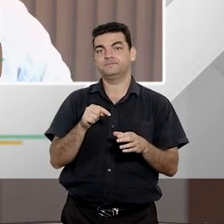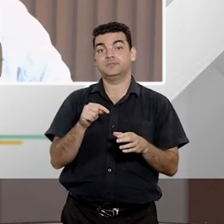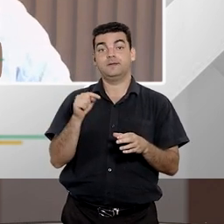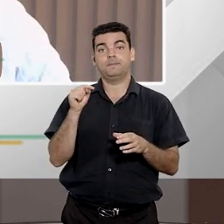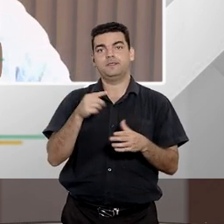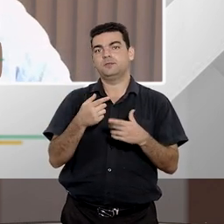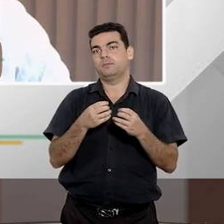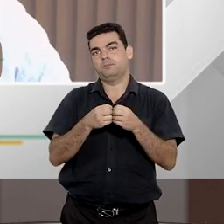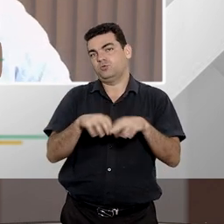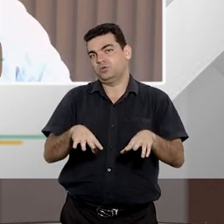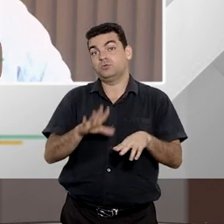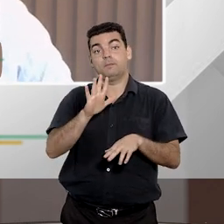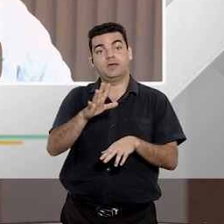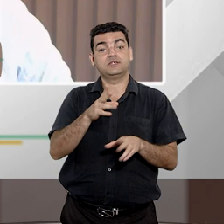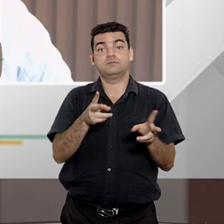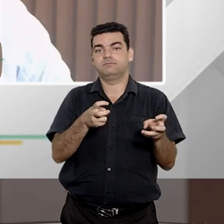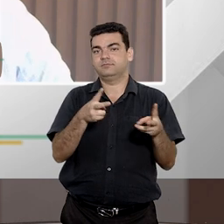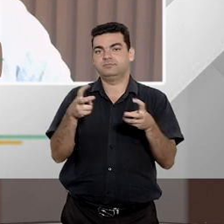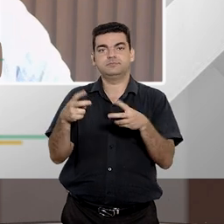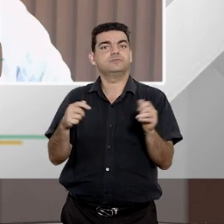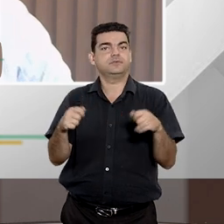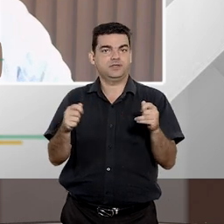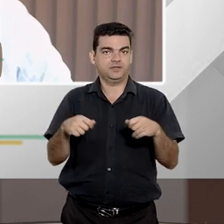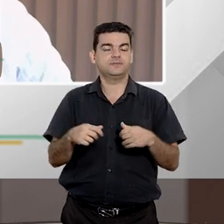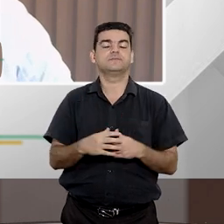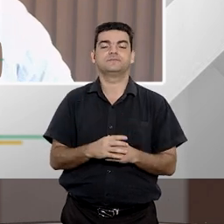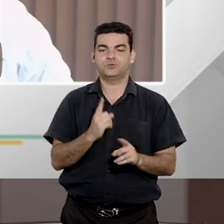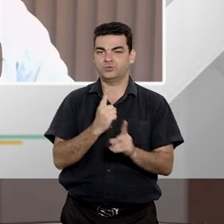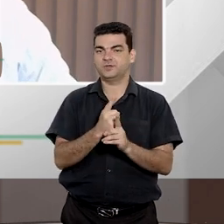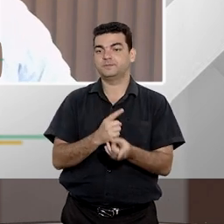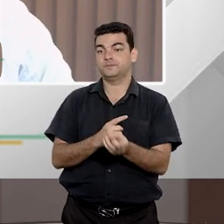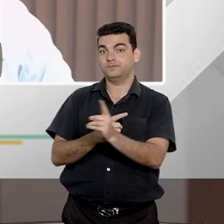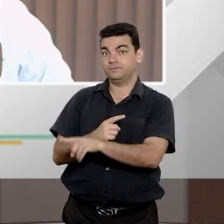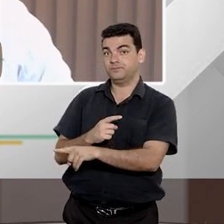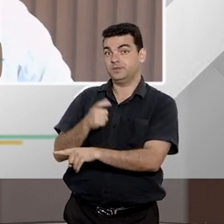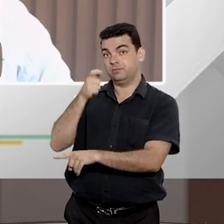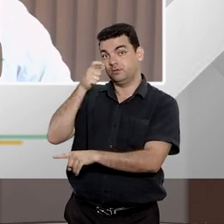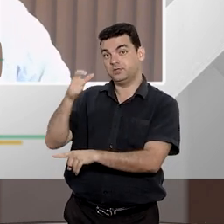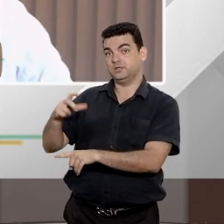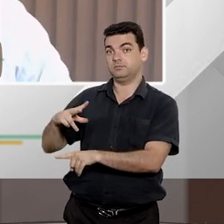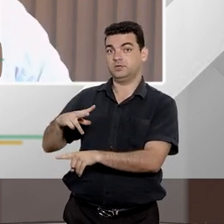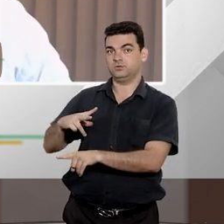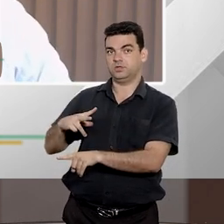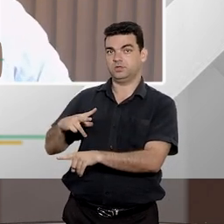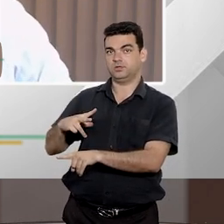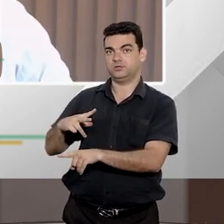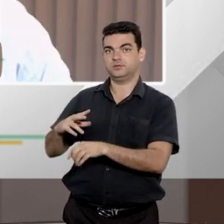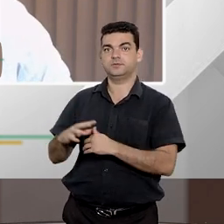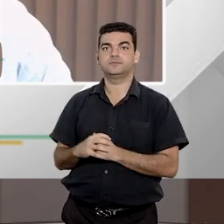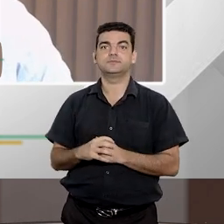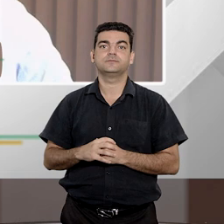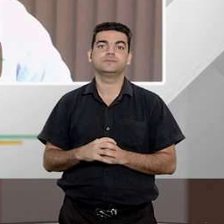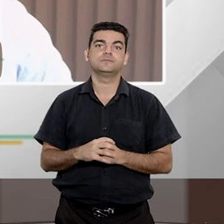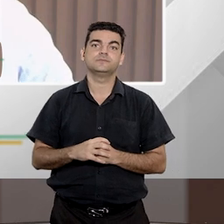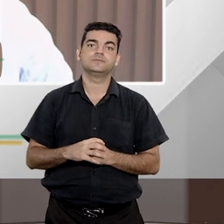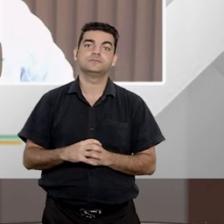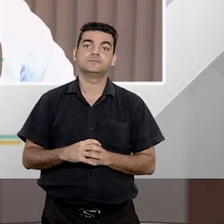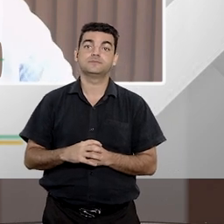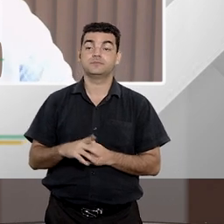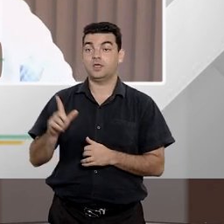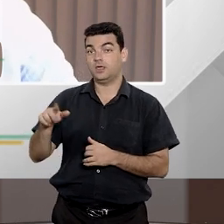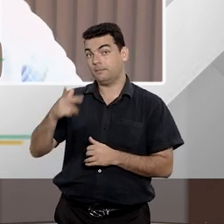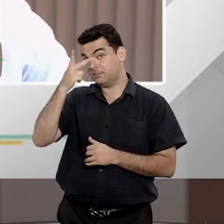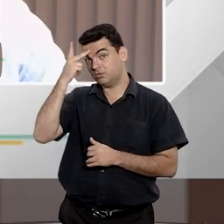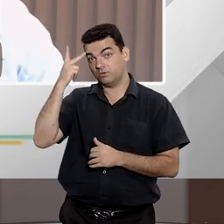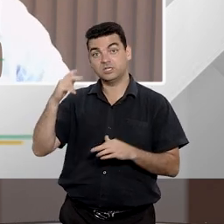tiveram origem no mesmo fato, mas podem ser determinadas. E os interesses individuais homogêneos, que são pessoas que